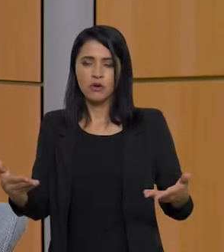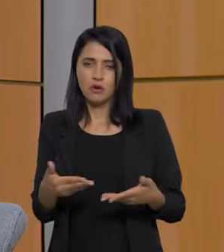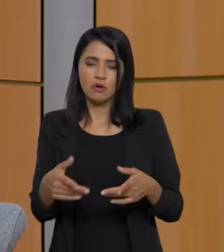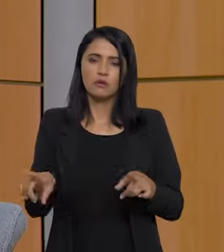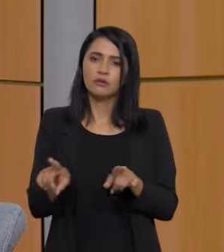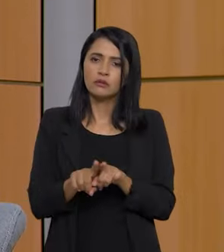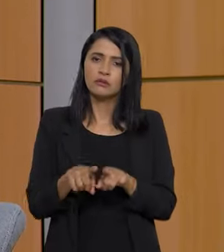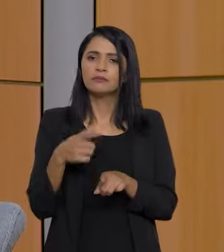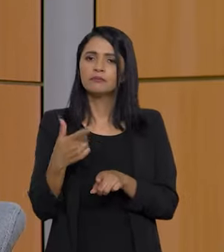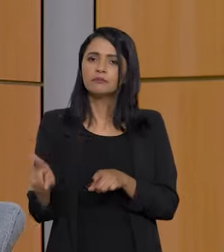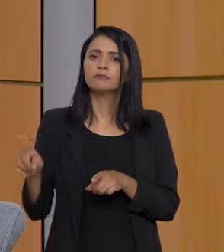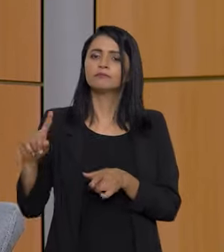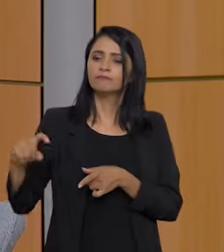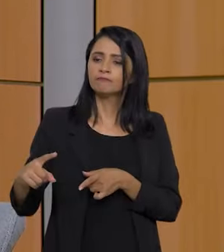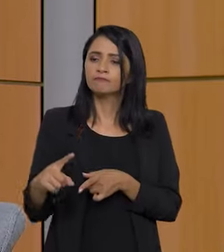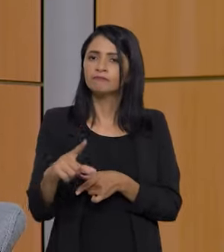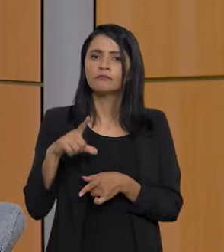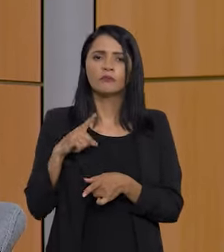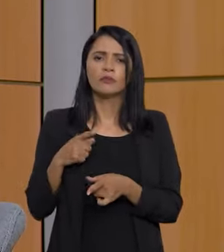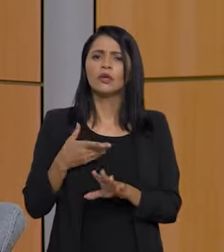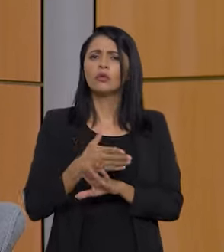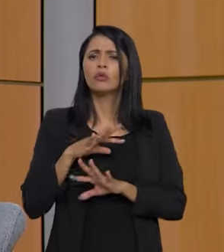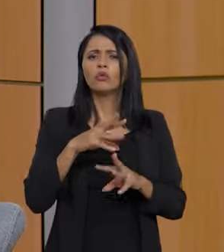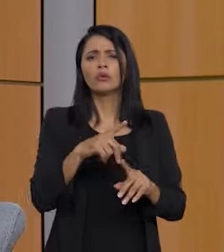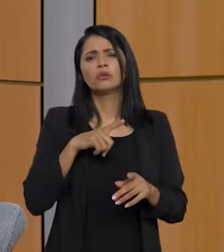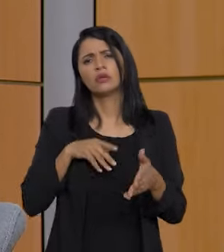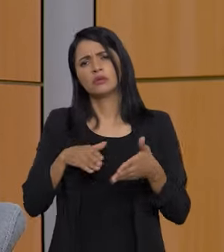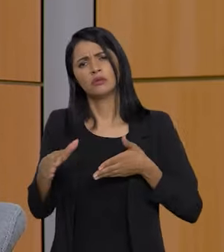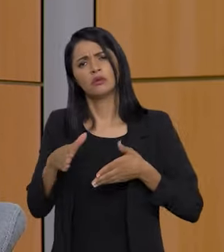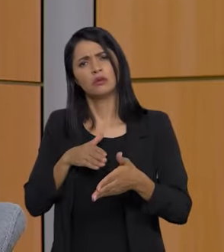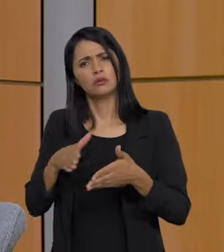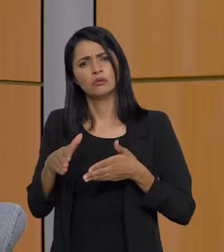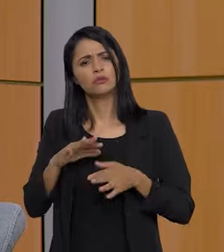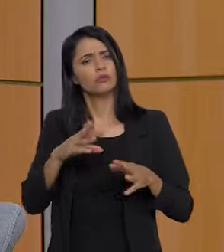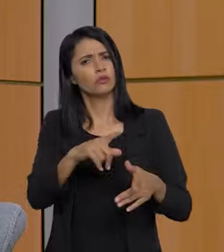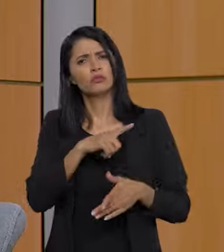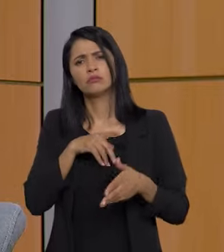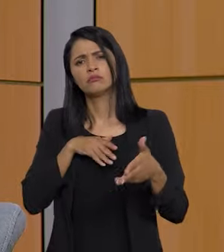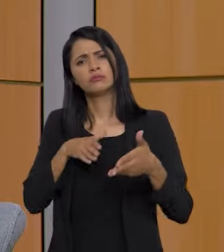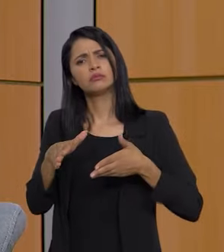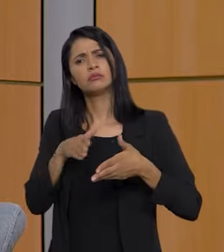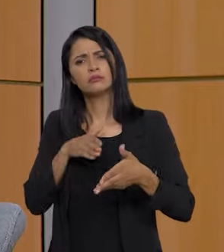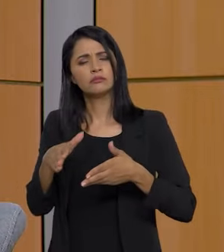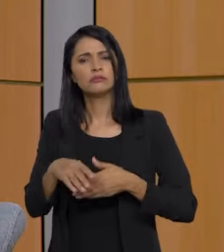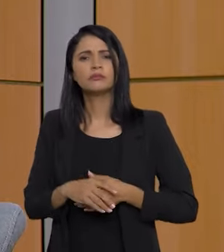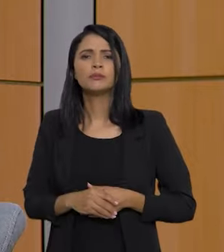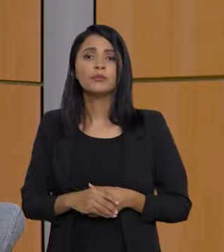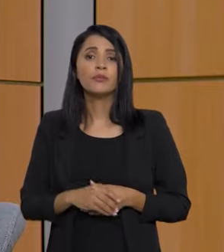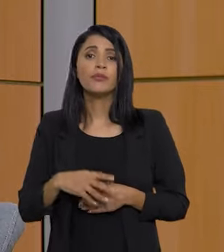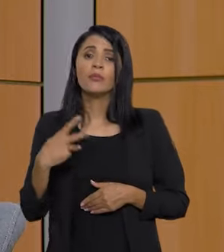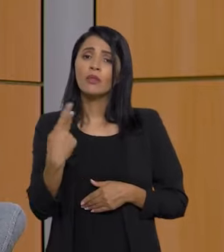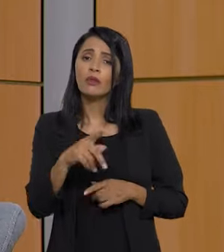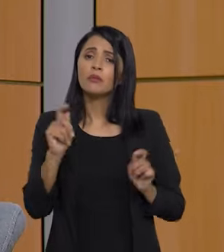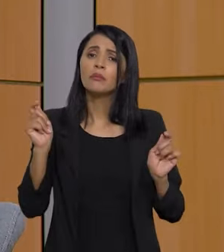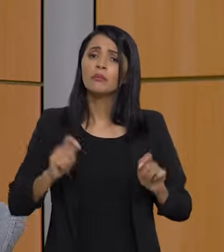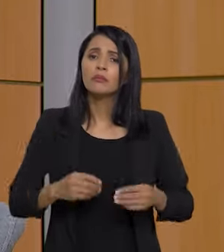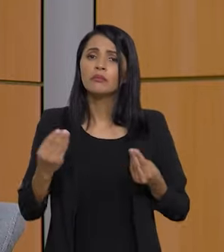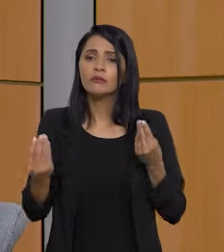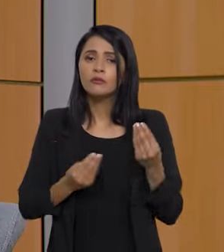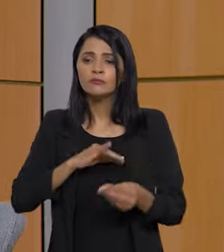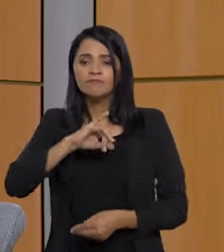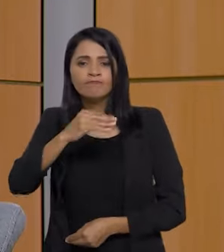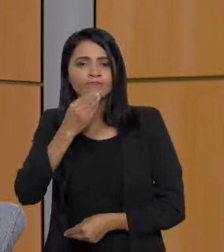modernas, de embriões, cheguem no pequeno. Cheguem no agricultor familiar para que ele